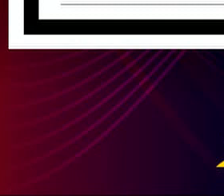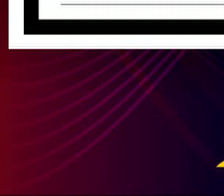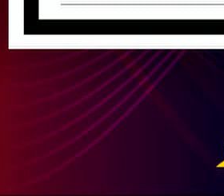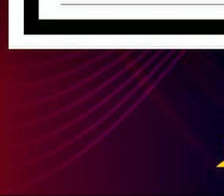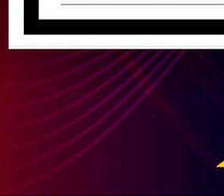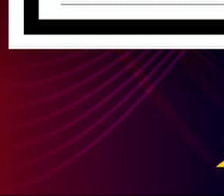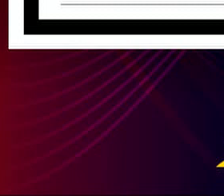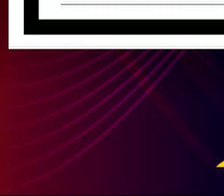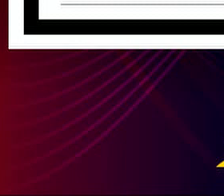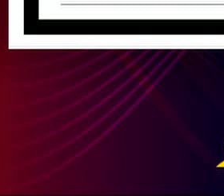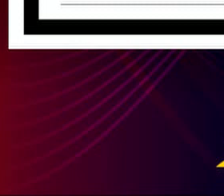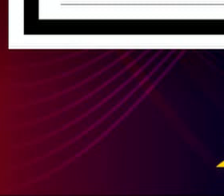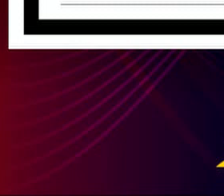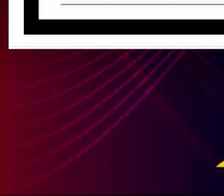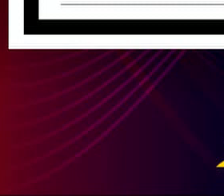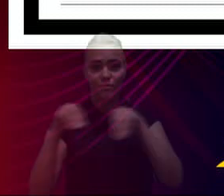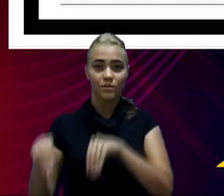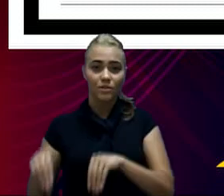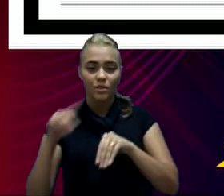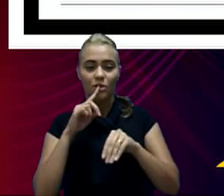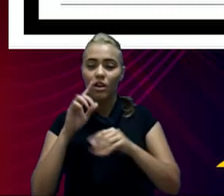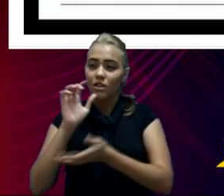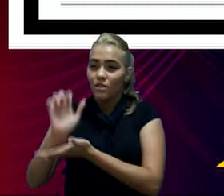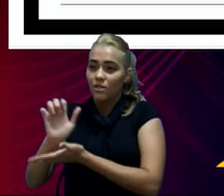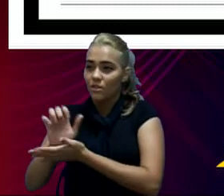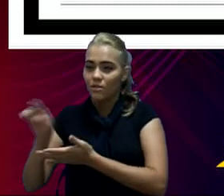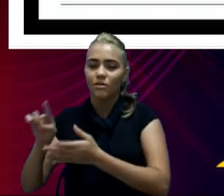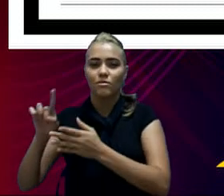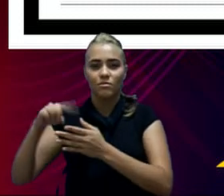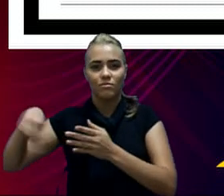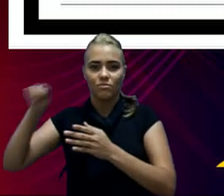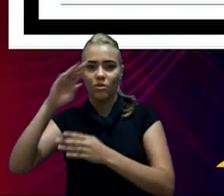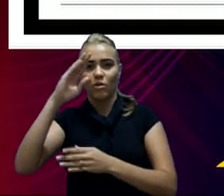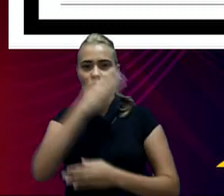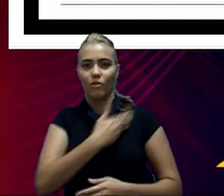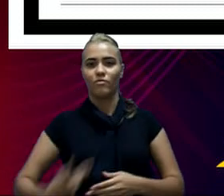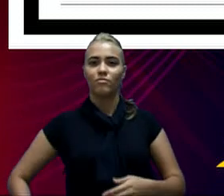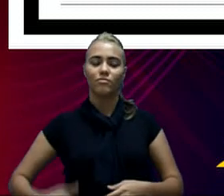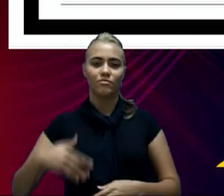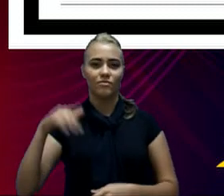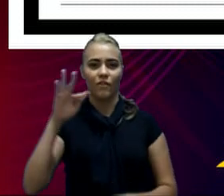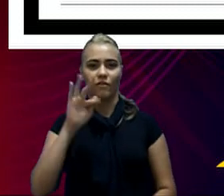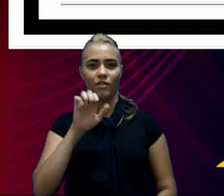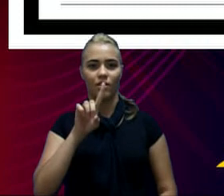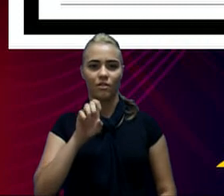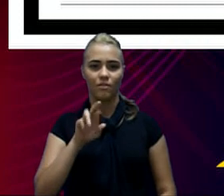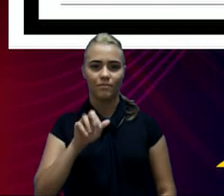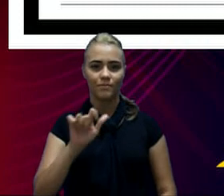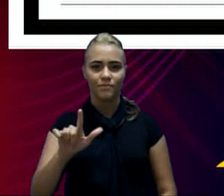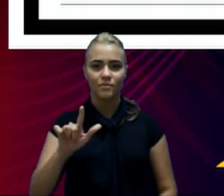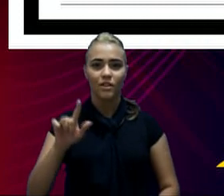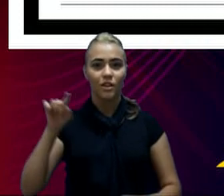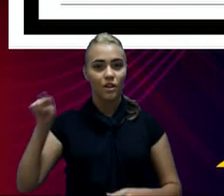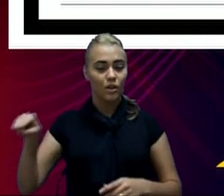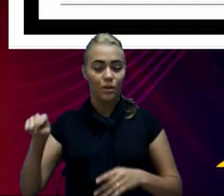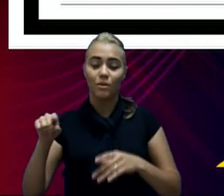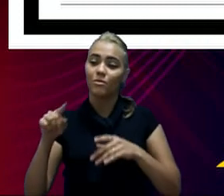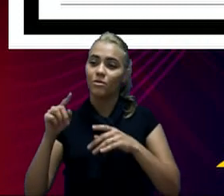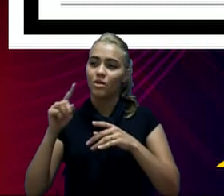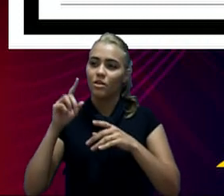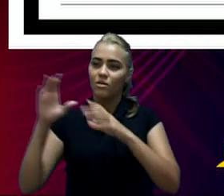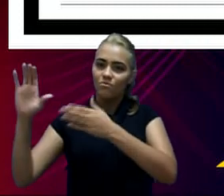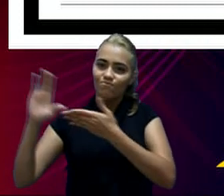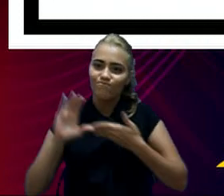município recebe do Estado e da União. Então, o município recebe receitas de